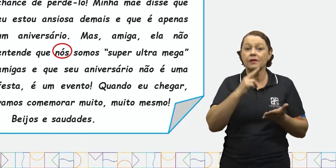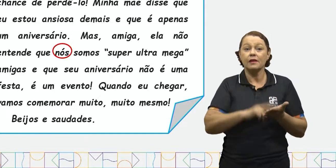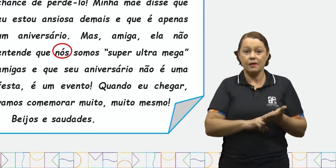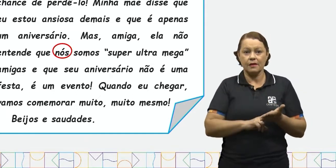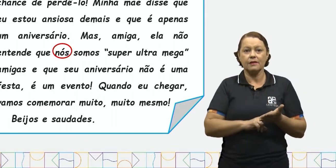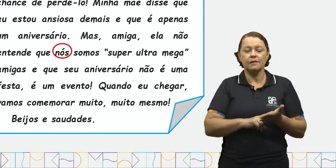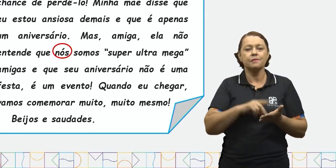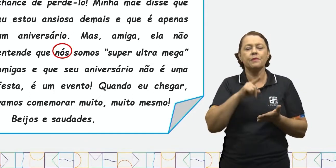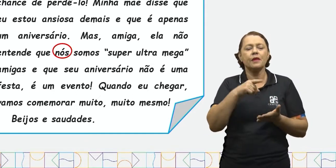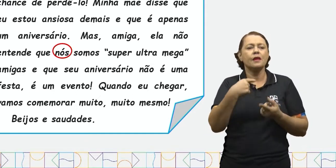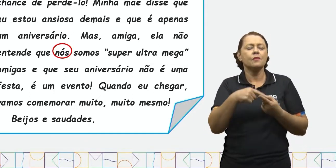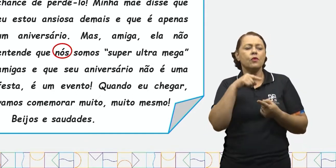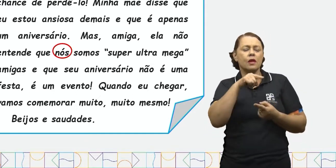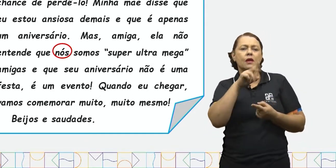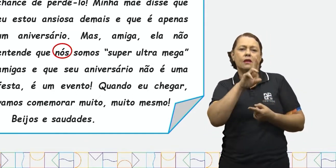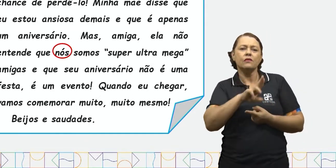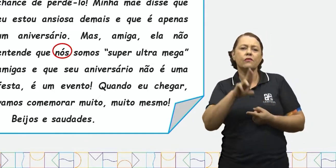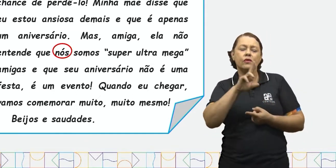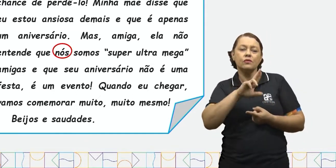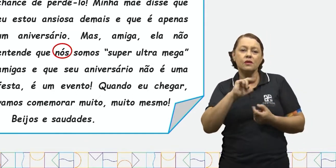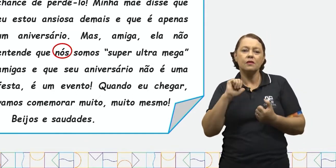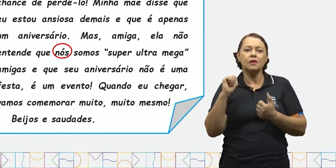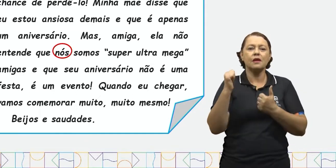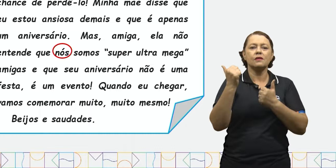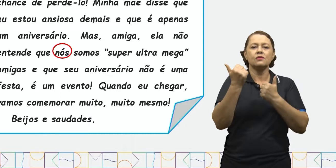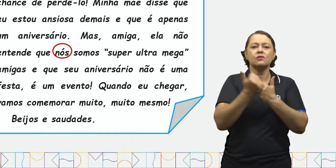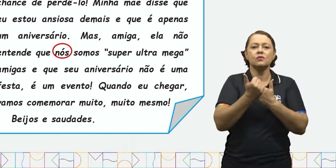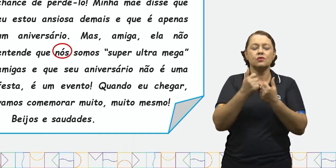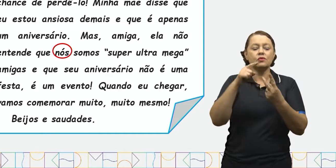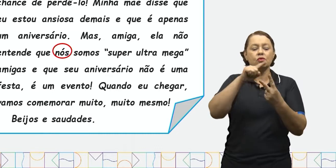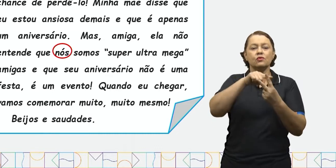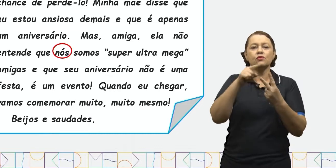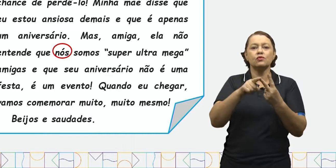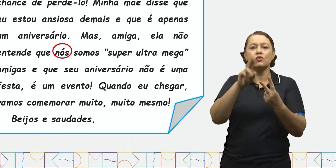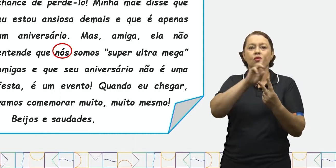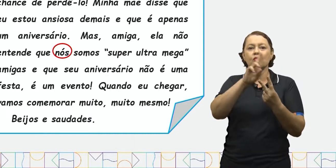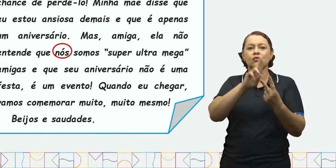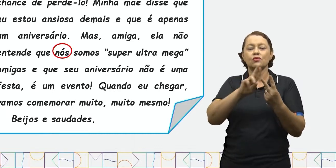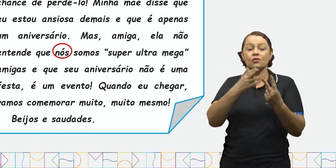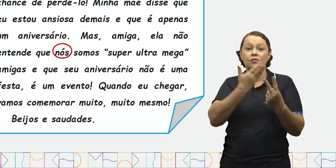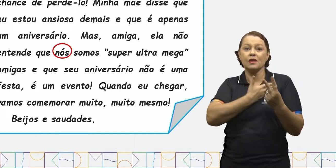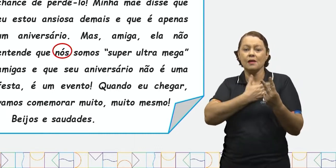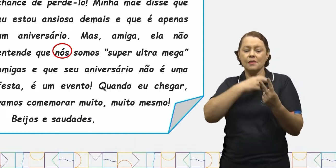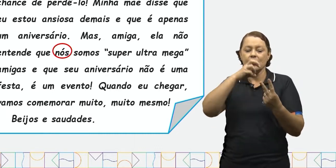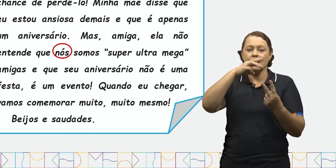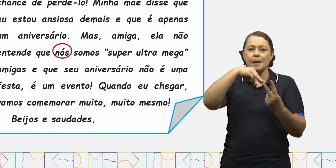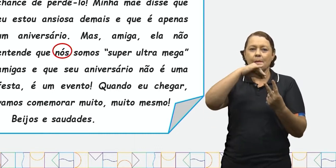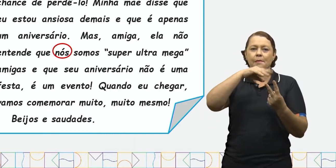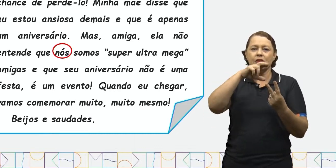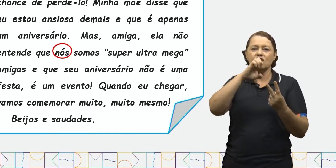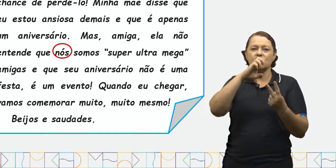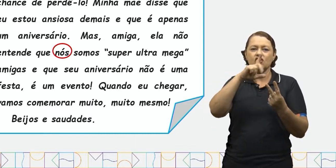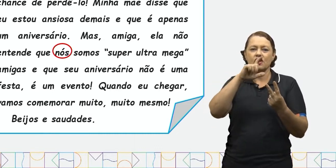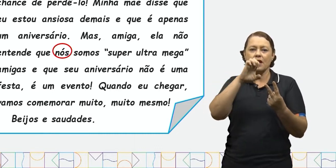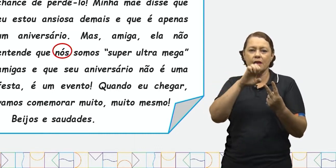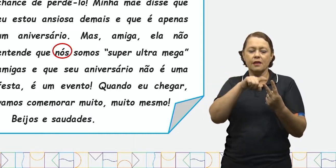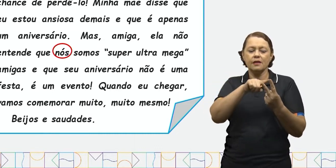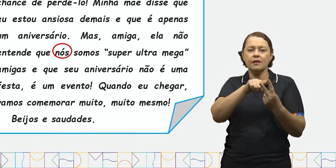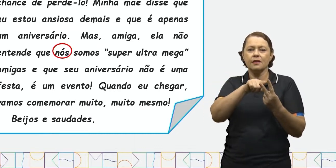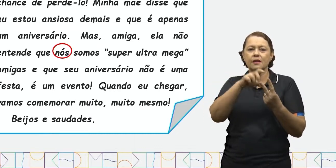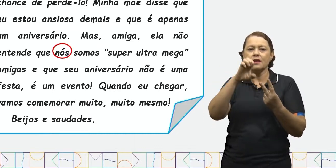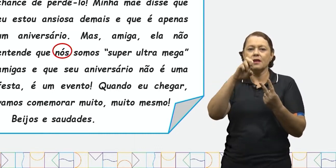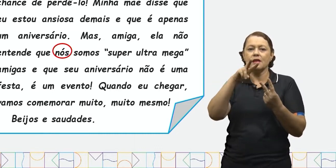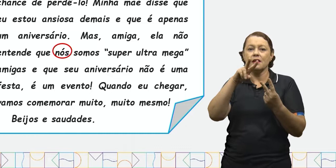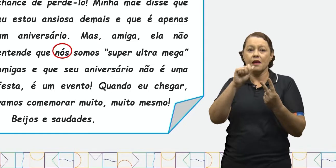nós nada mais é do que a substituição dos dois nomes das amigas, Michele e Eva. Quando a